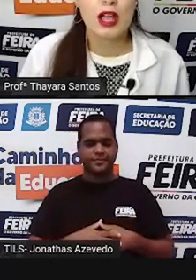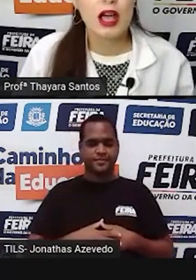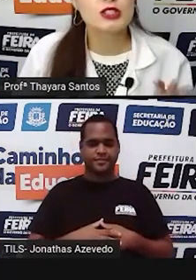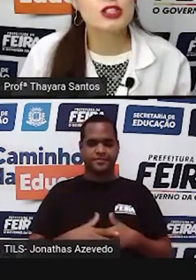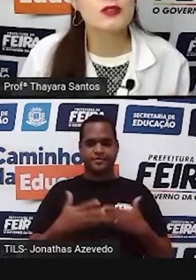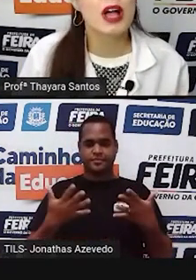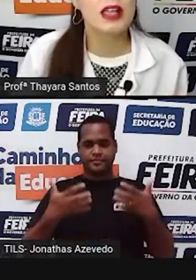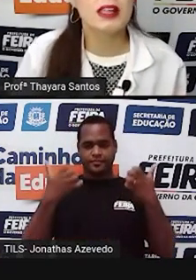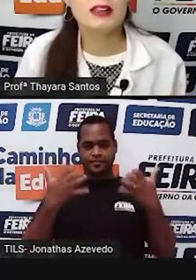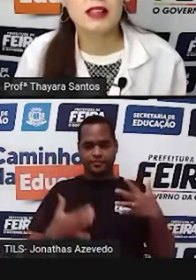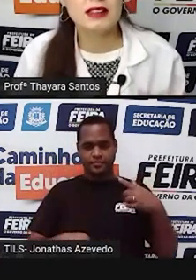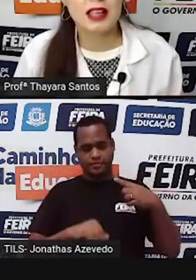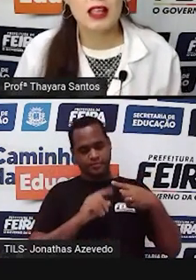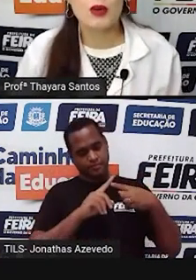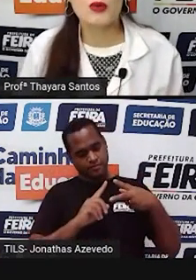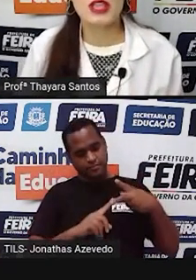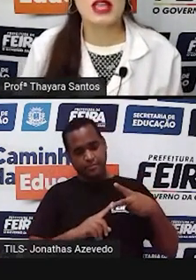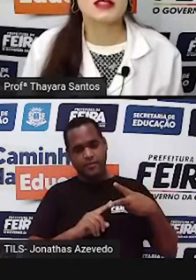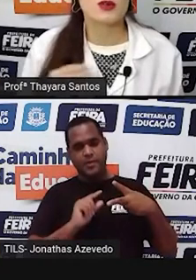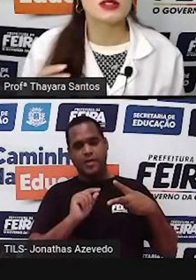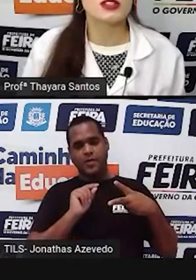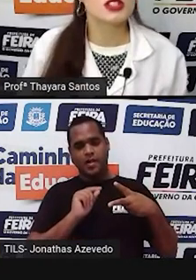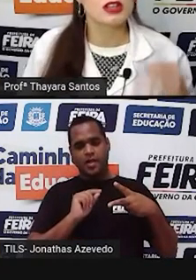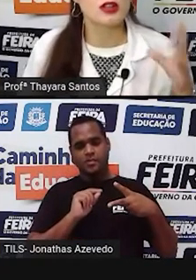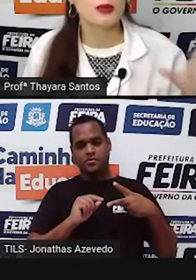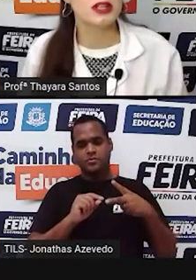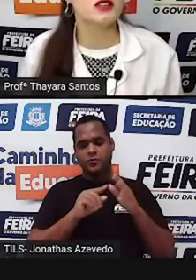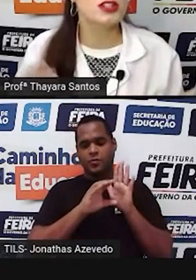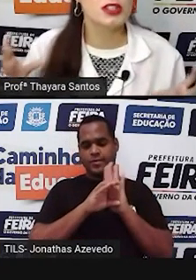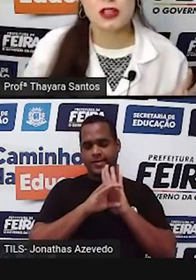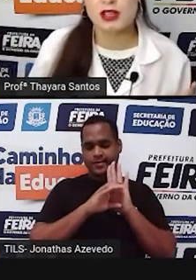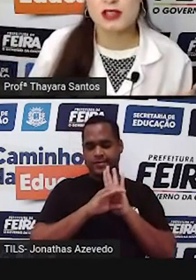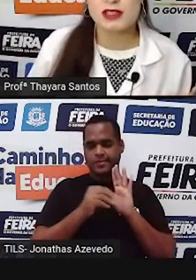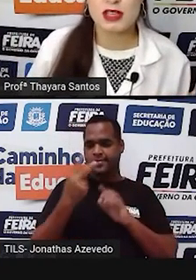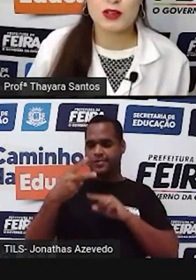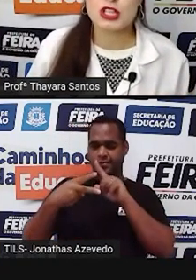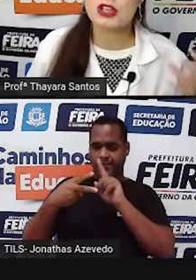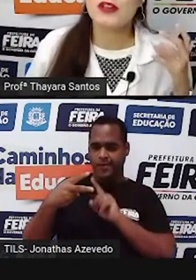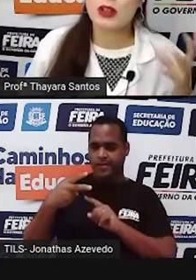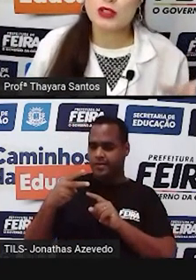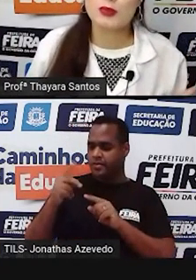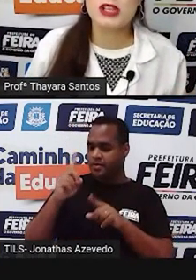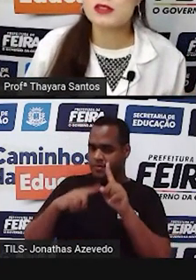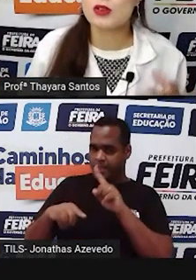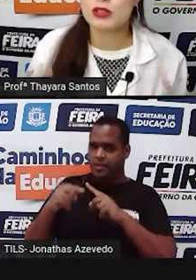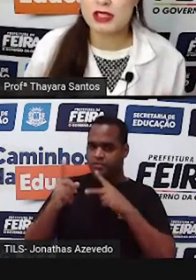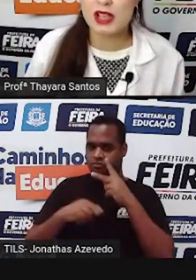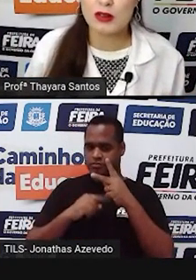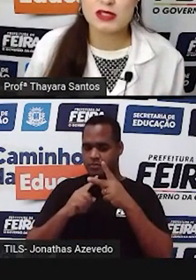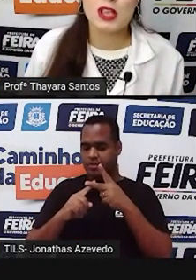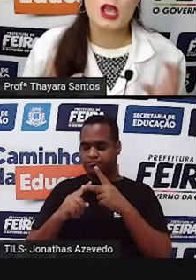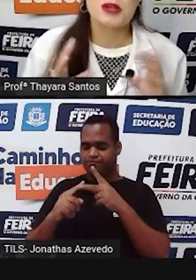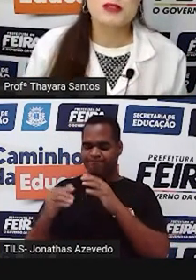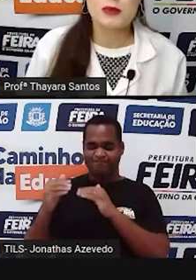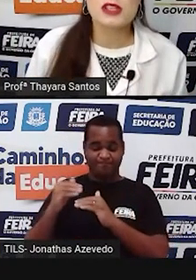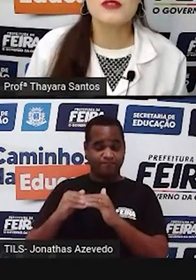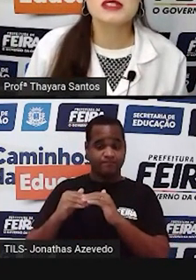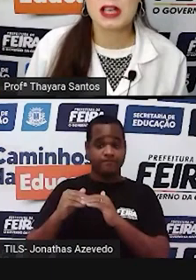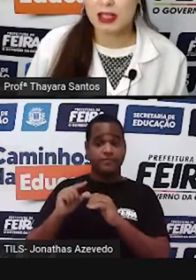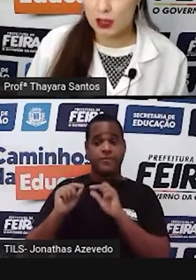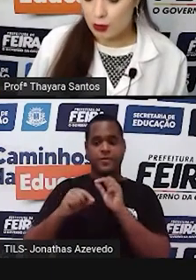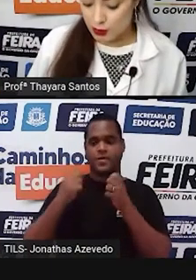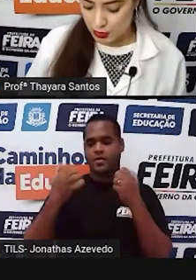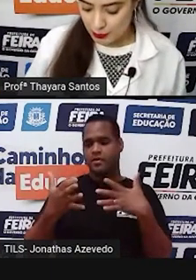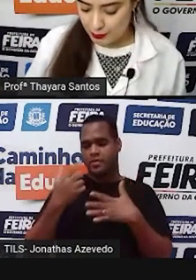Agora a gente vai entender o que é essa coisa de gene dominante e gene recessiva, a gente já falou sobre isso em outras aulas, mas vamos